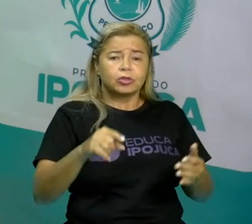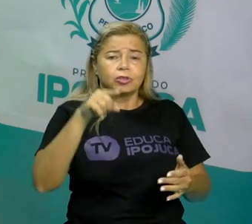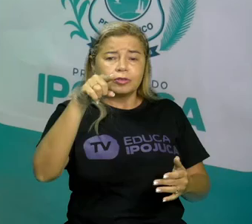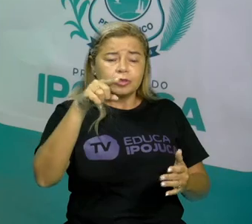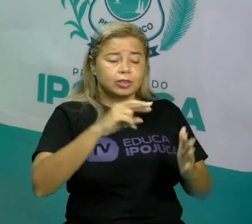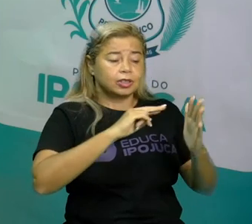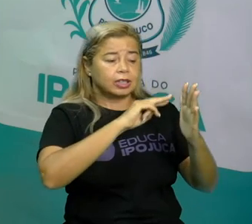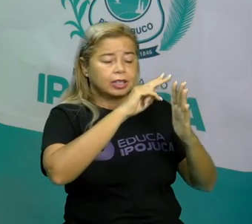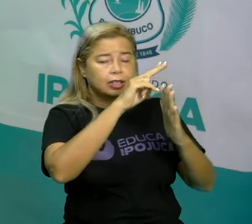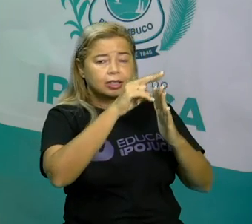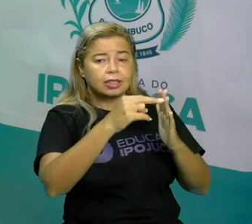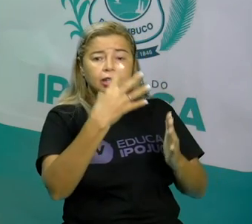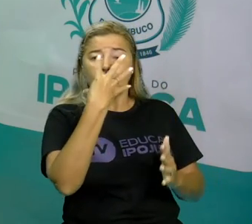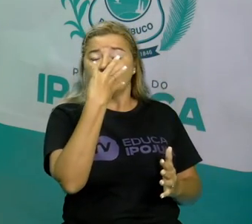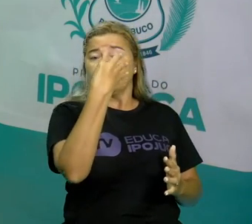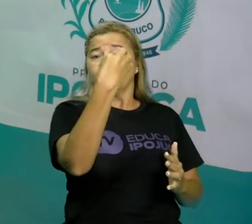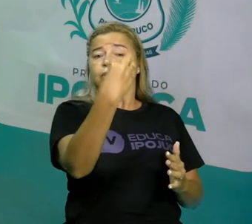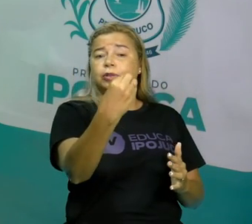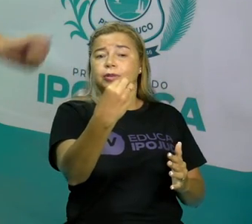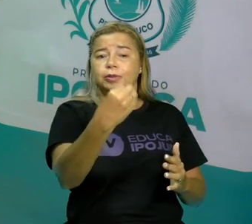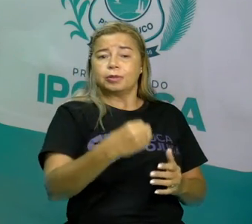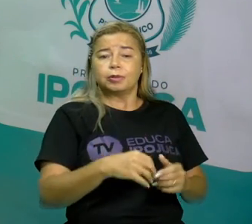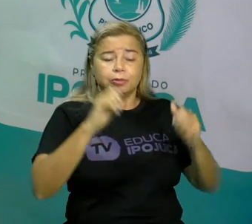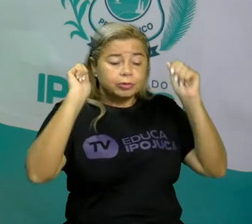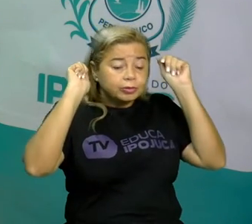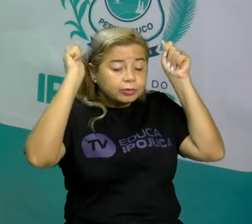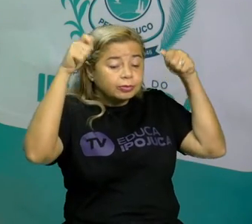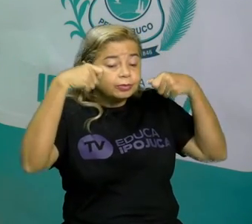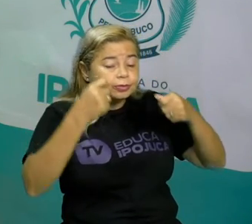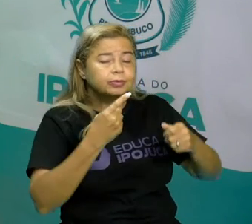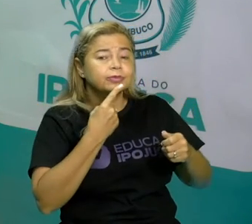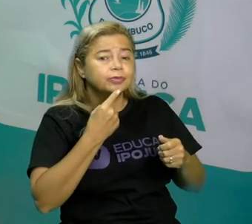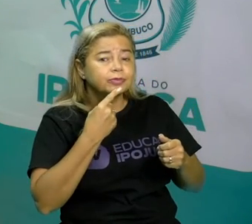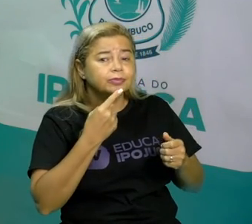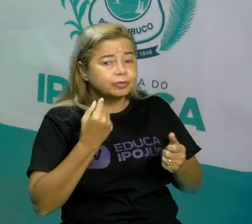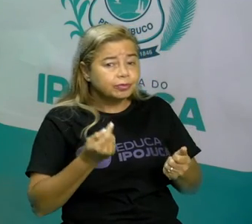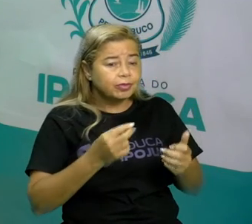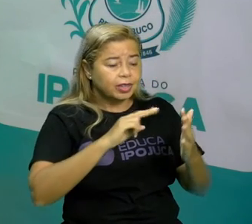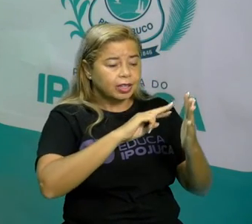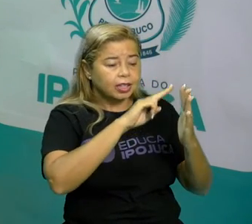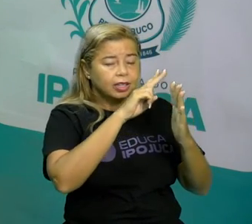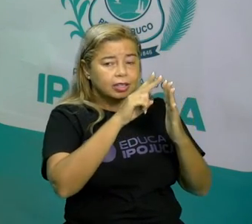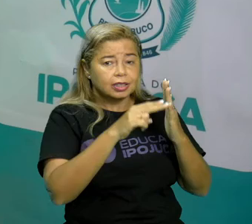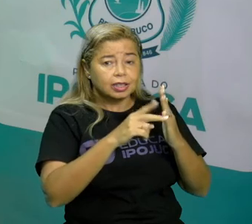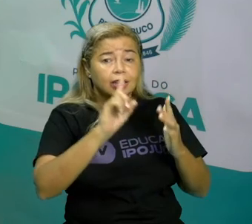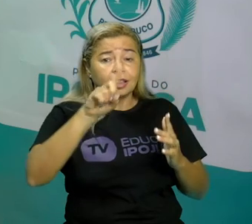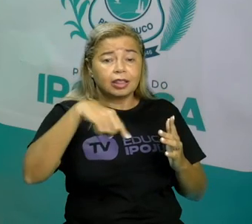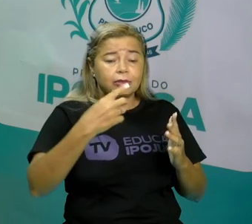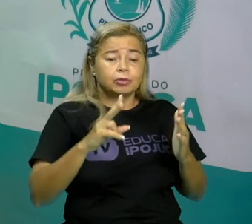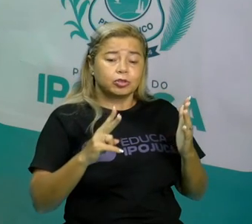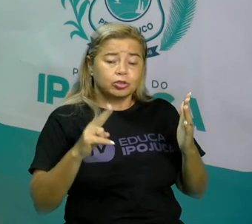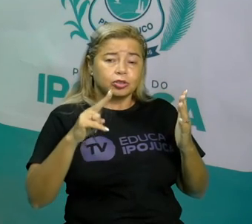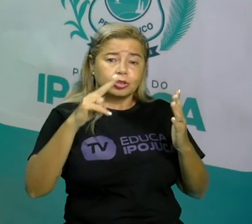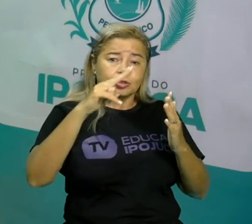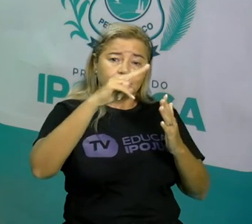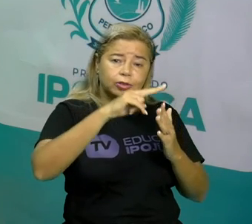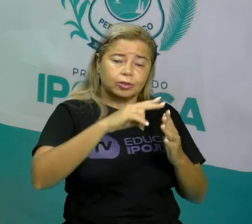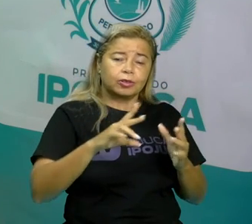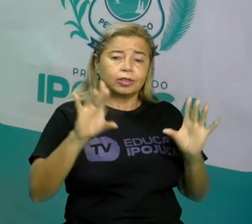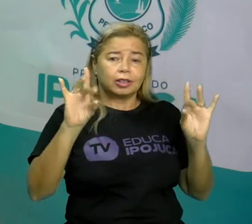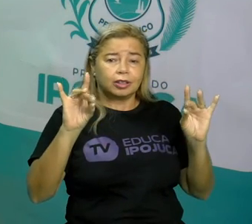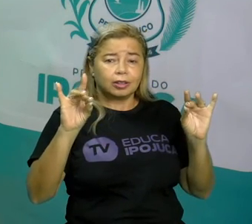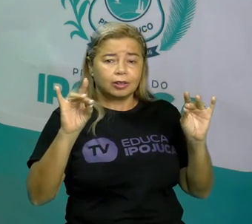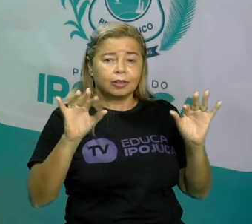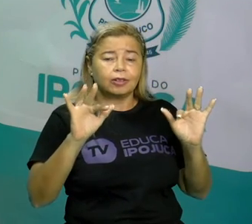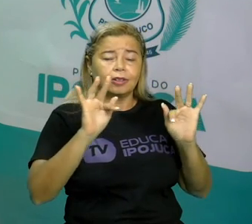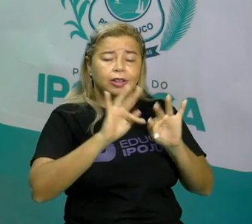personagens. Vai chamar as pessoas da sua casa e vai recontar a história da Chapeuzinho. Bom trabalho aí na casa